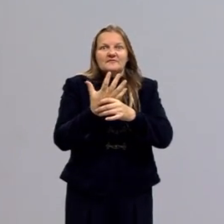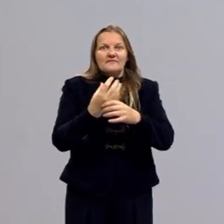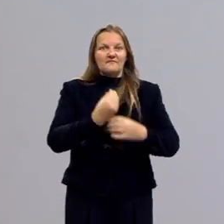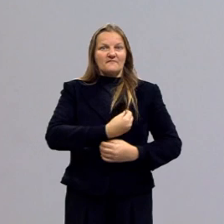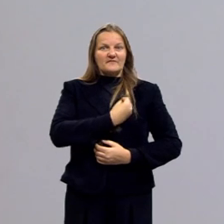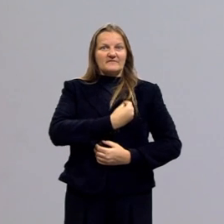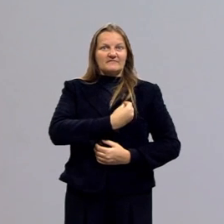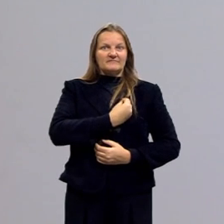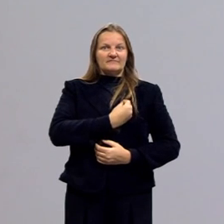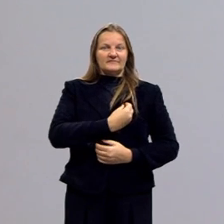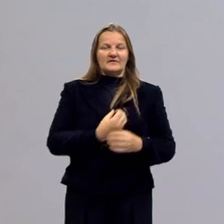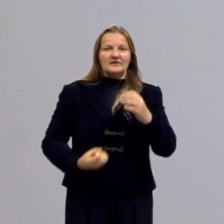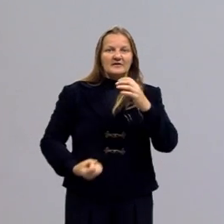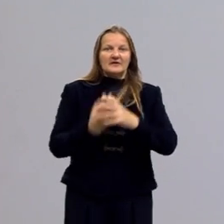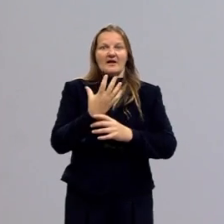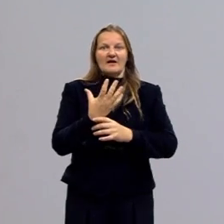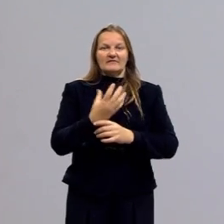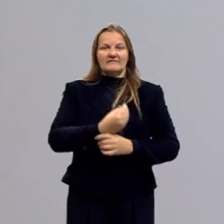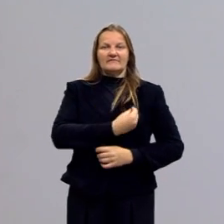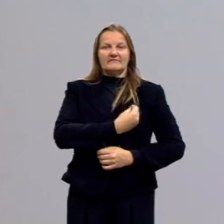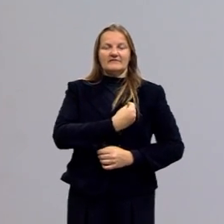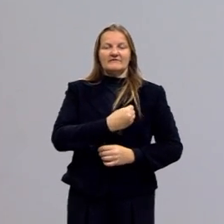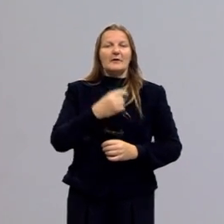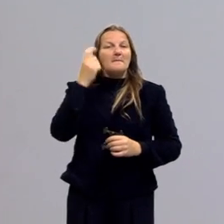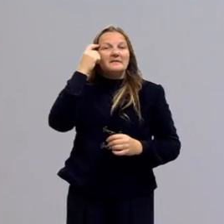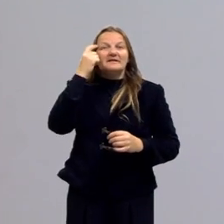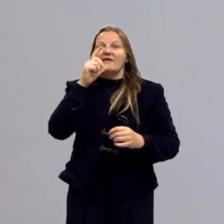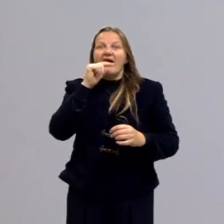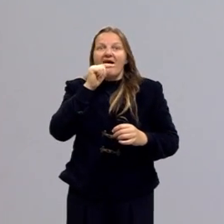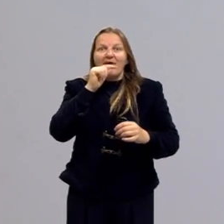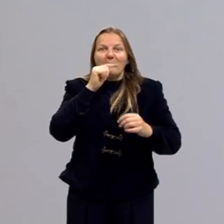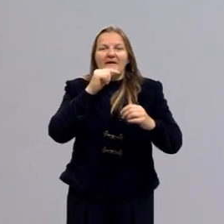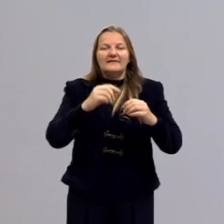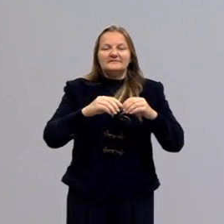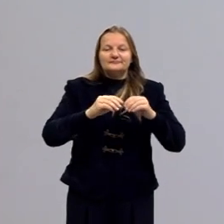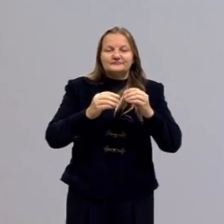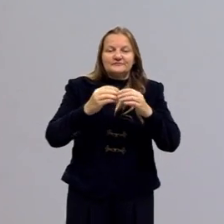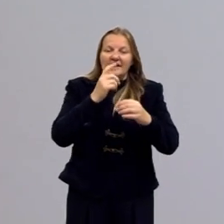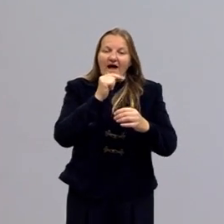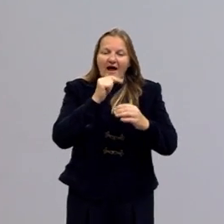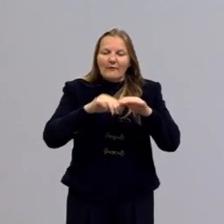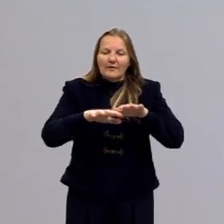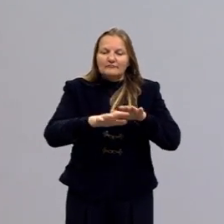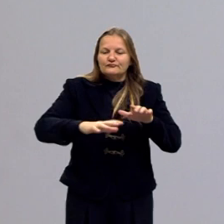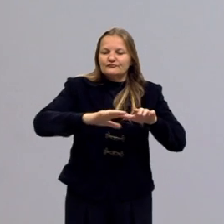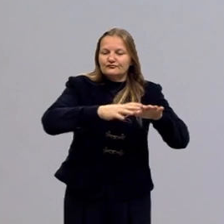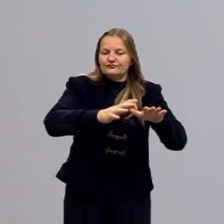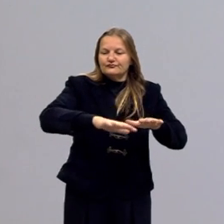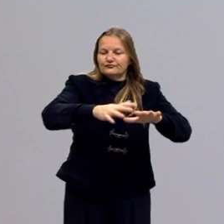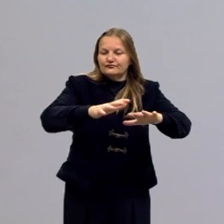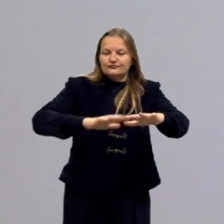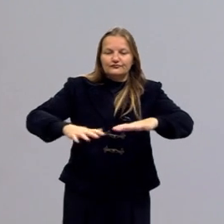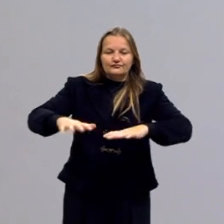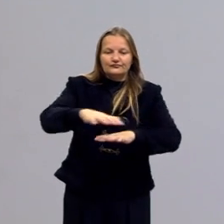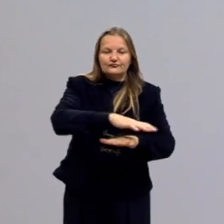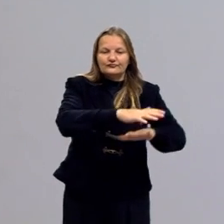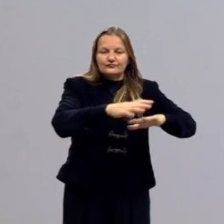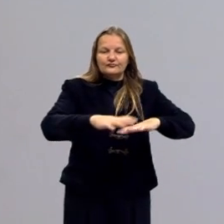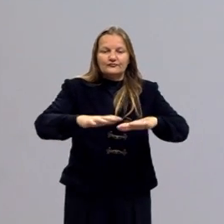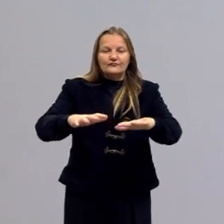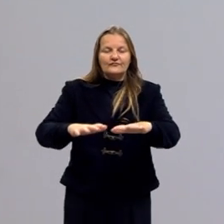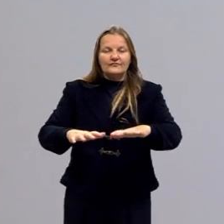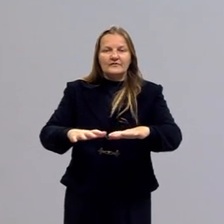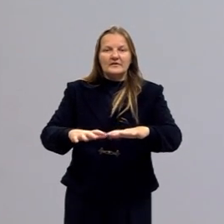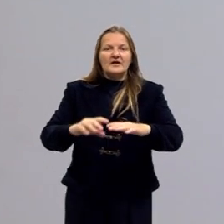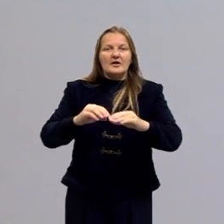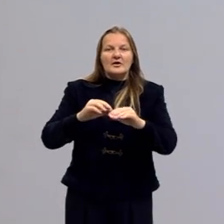vivos. E esses seres vivos, ele saiu, então, da água para a terra, para o ambiente terrestre. A Anaximandro, ele